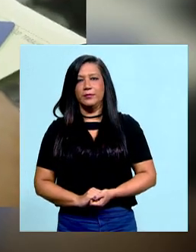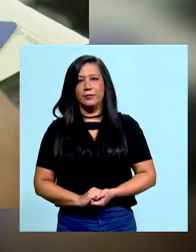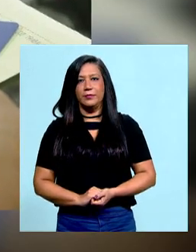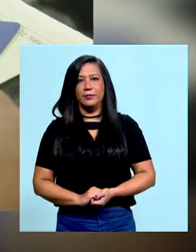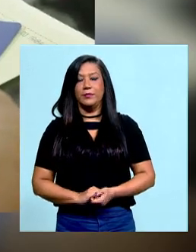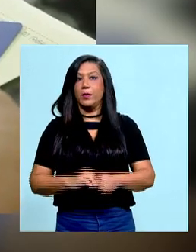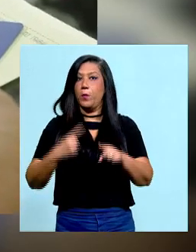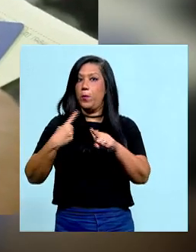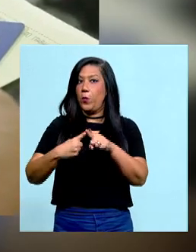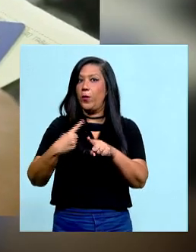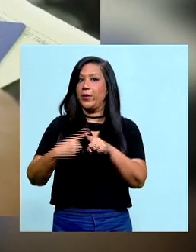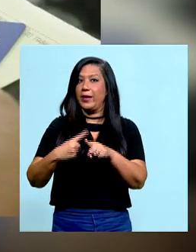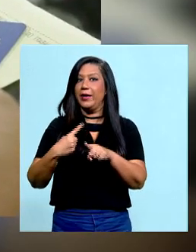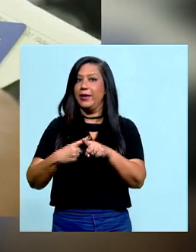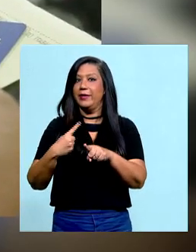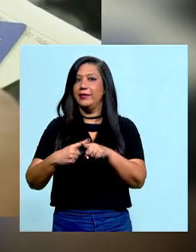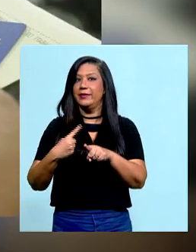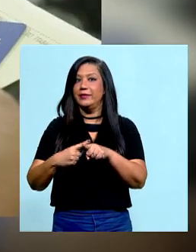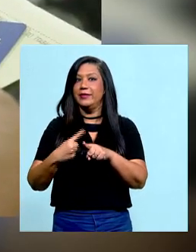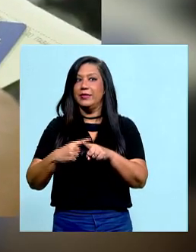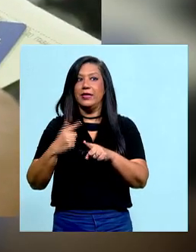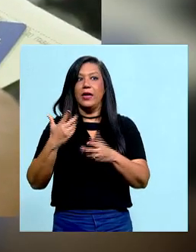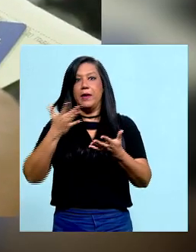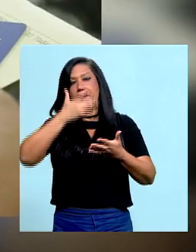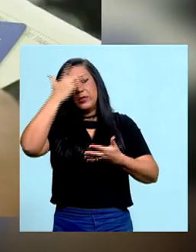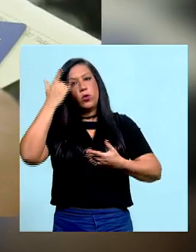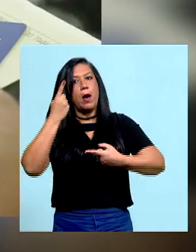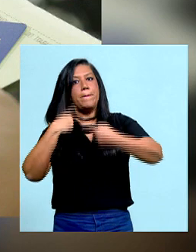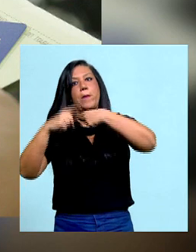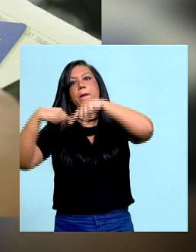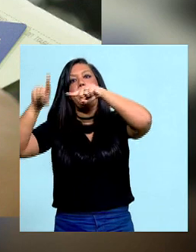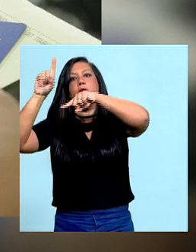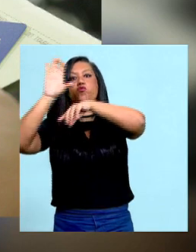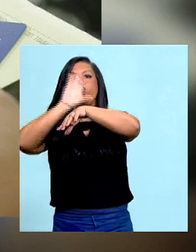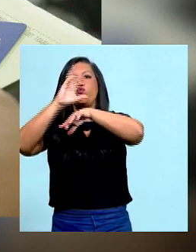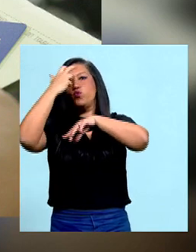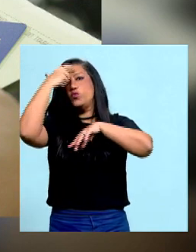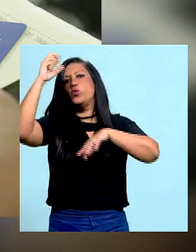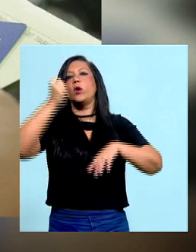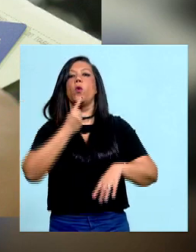Quem são aqueles que acendem economicamente ou culturalmente.